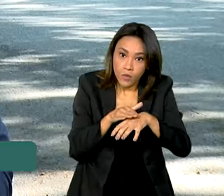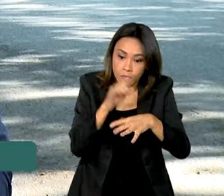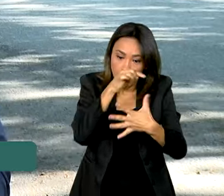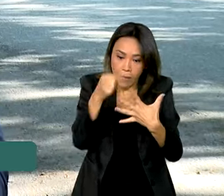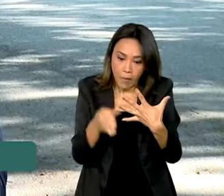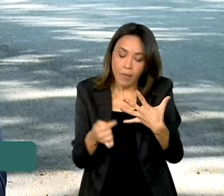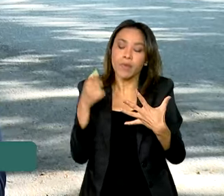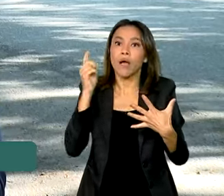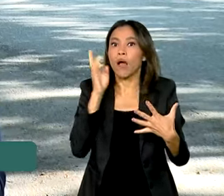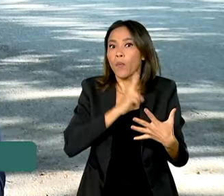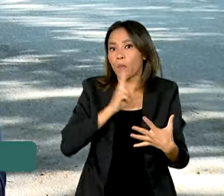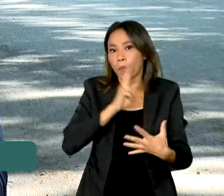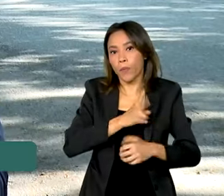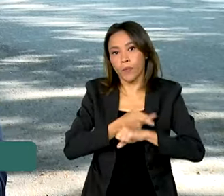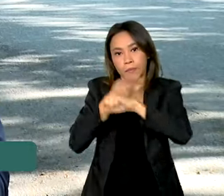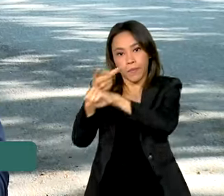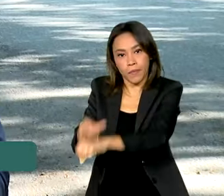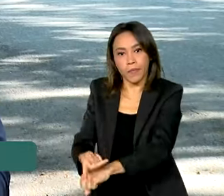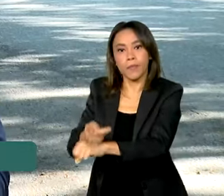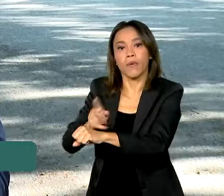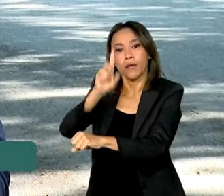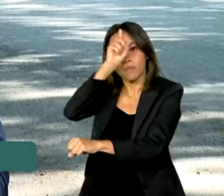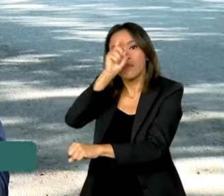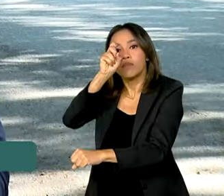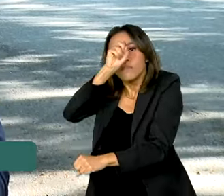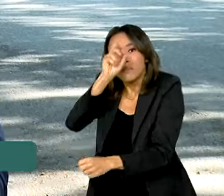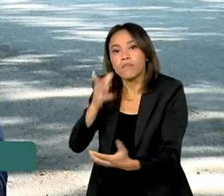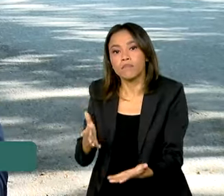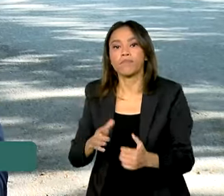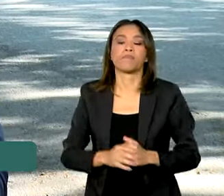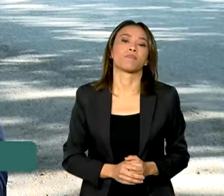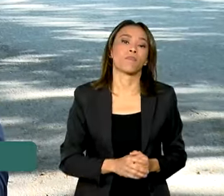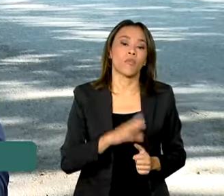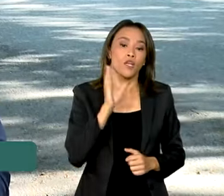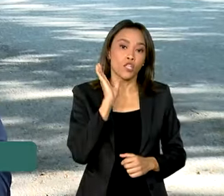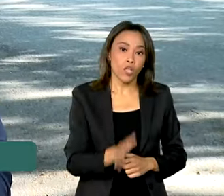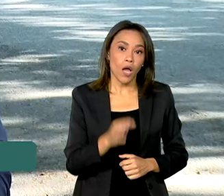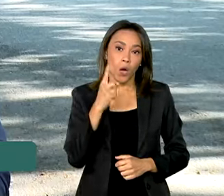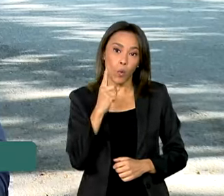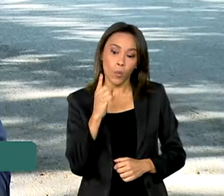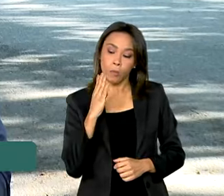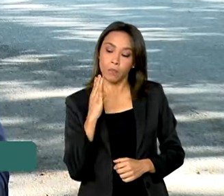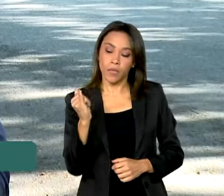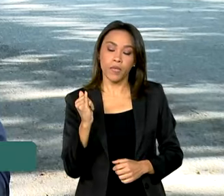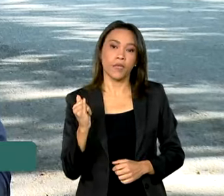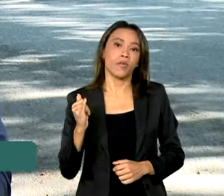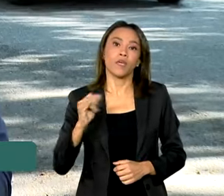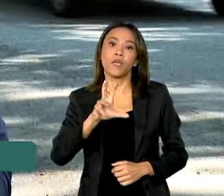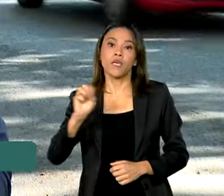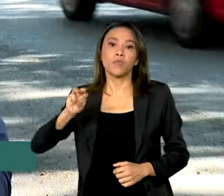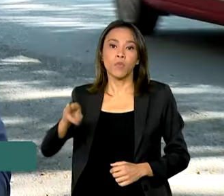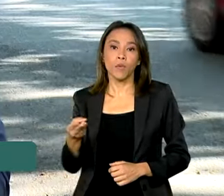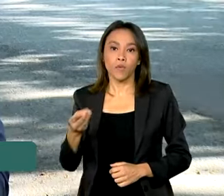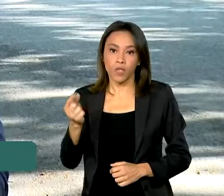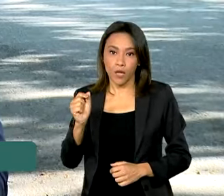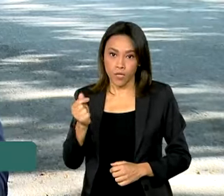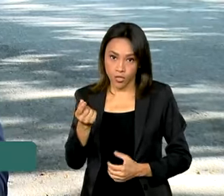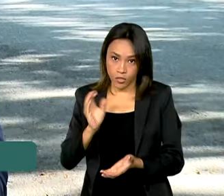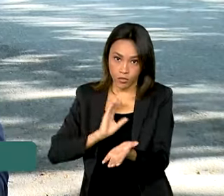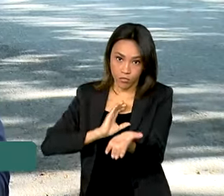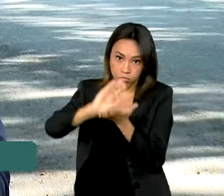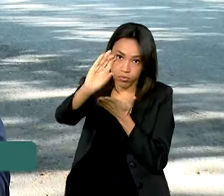um atendimento de saúde. O governo federal destinou um bilhão e meio de reais para ajudar estados e